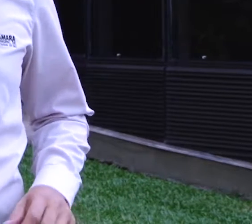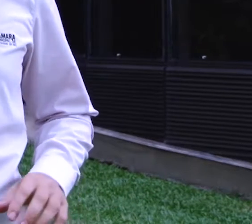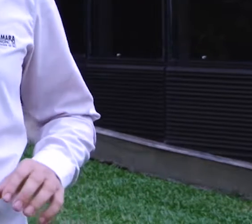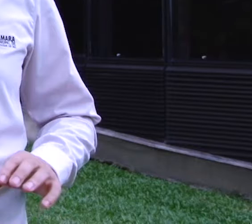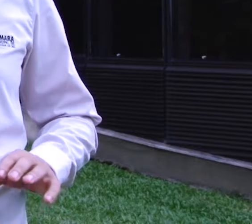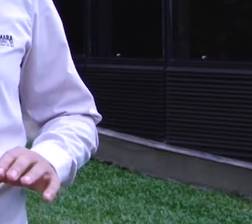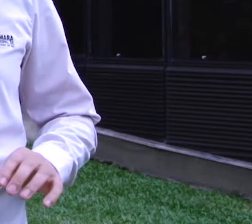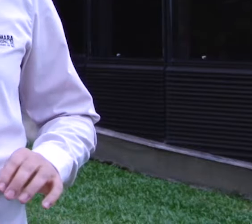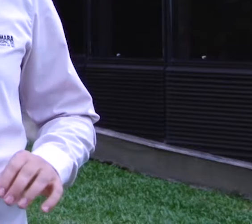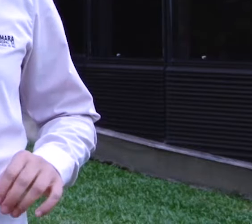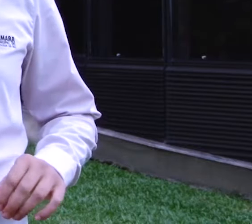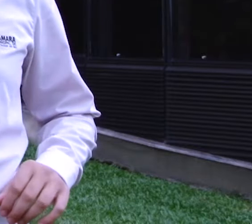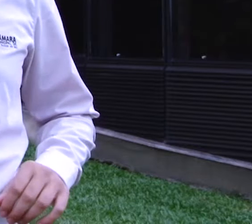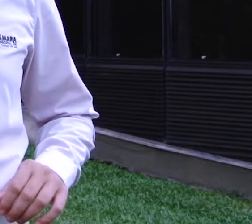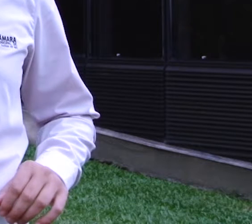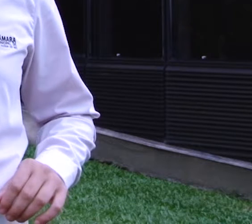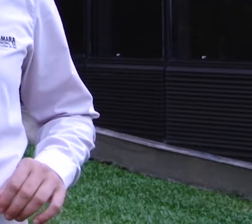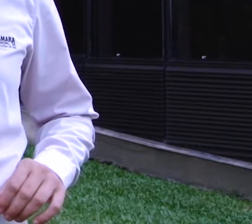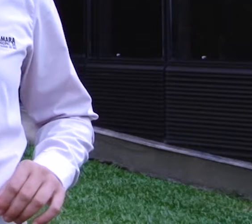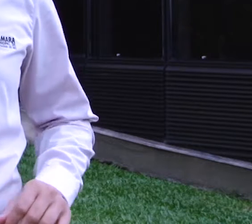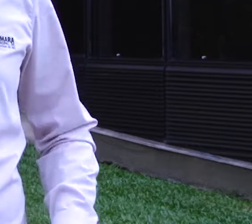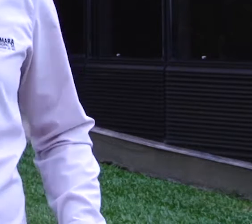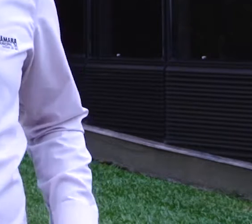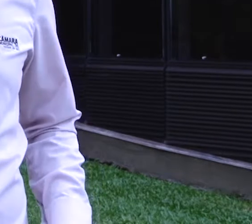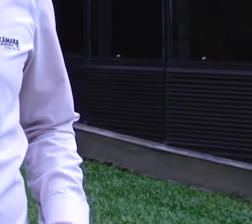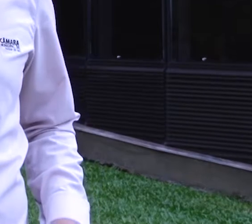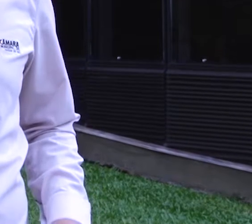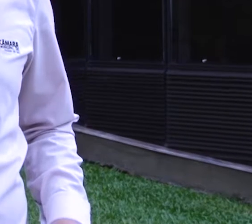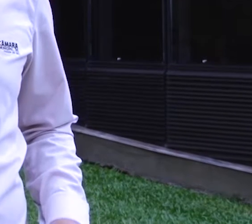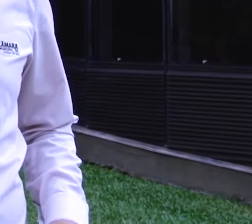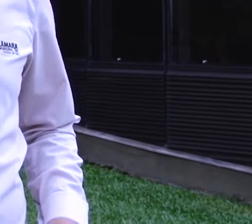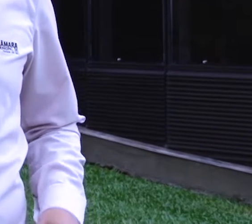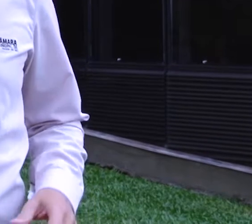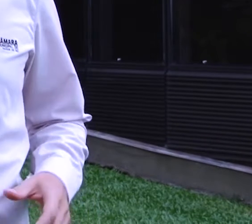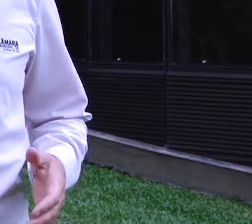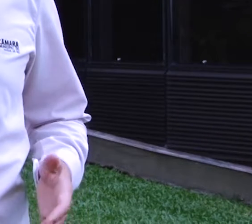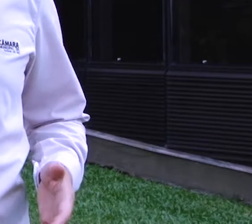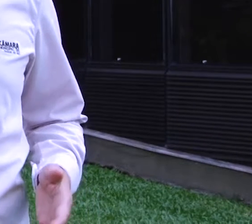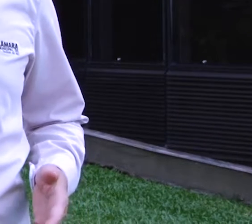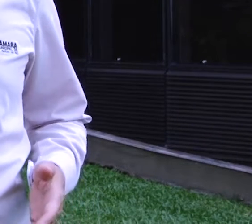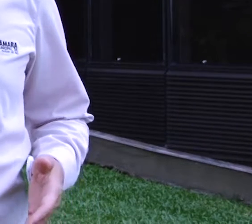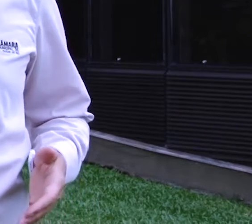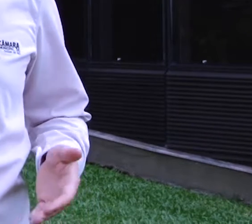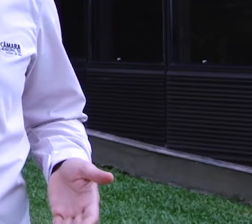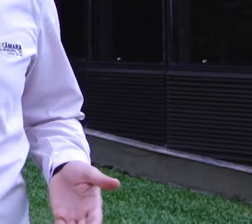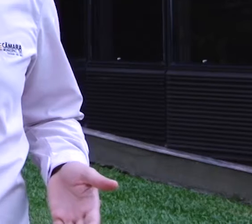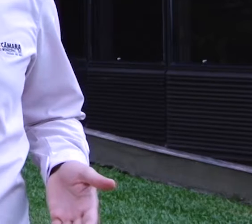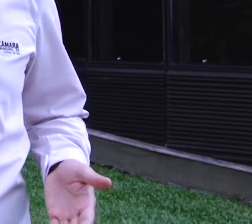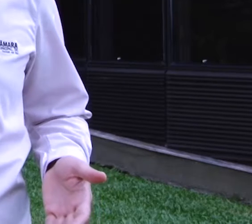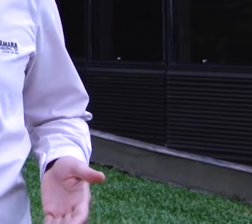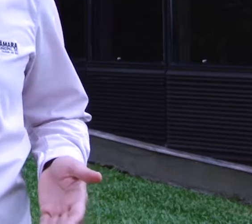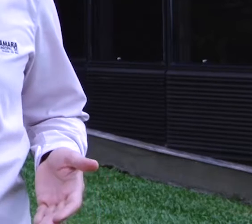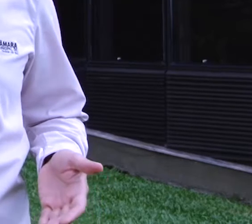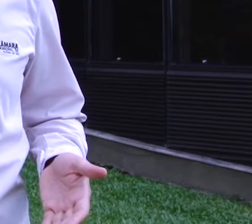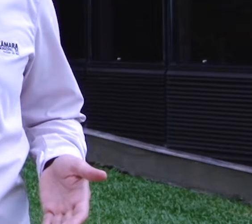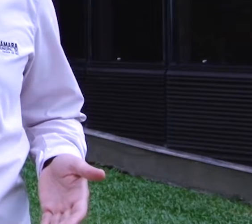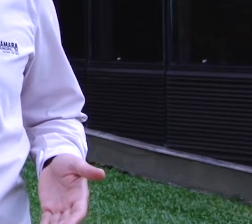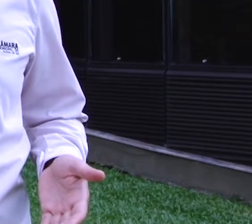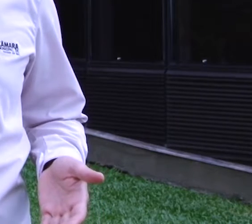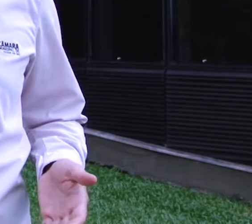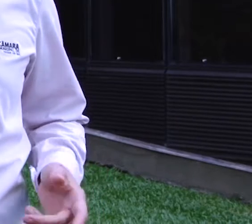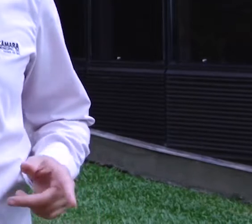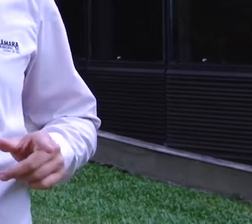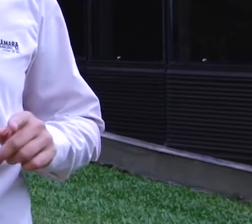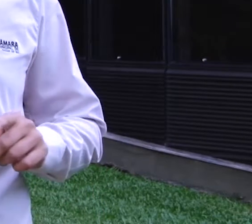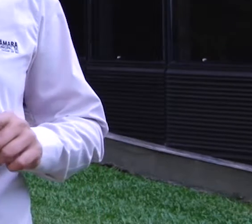fevereiro, cinco vereadores ocuparam a tribuna durante o grande expediente. Eloy Frisso, do PSB, aproveitou o espaço